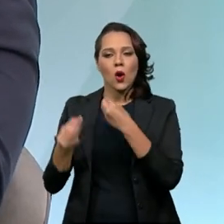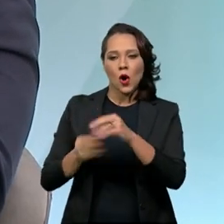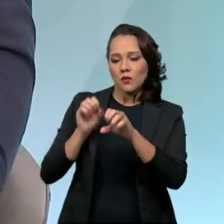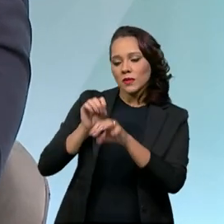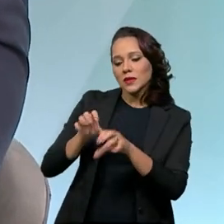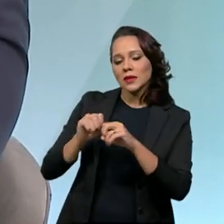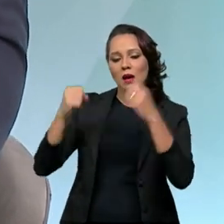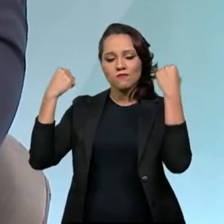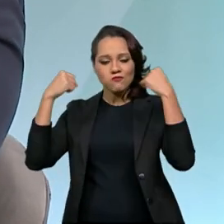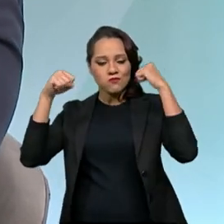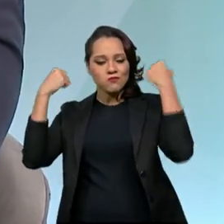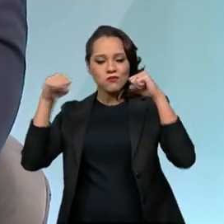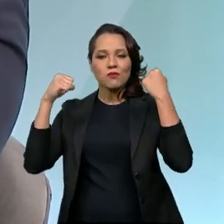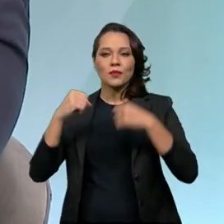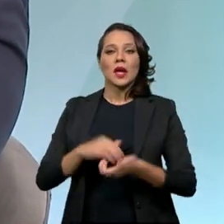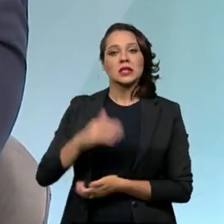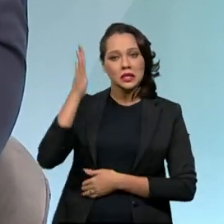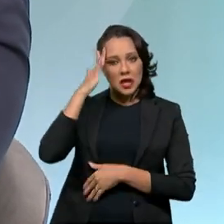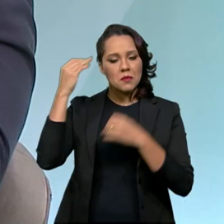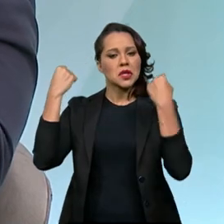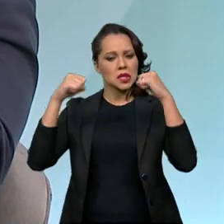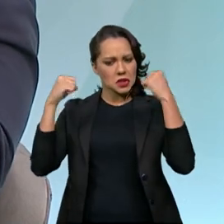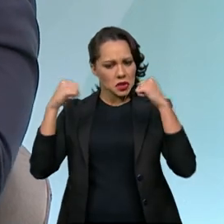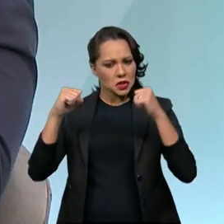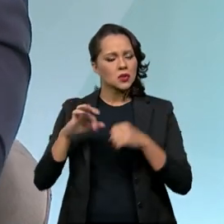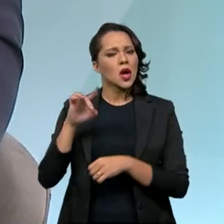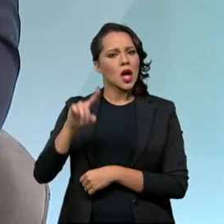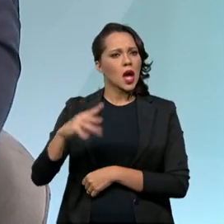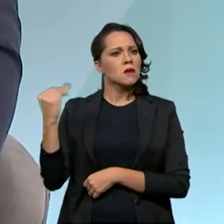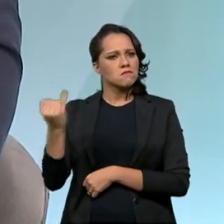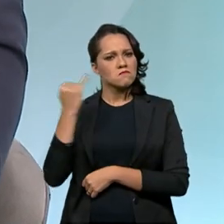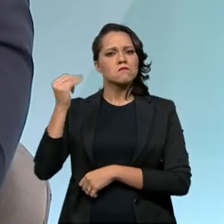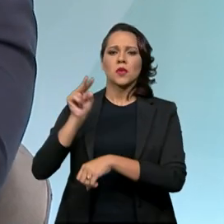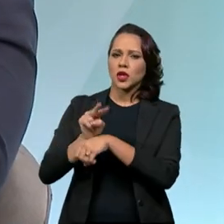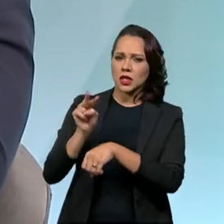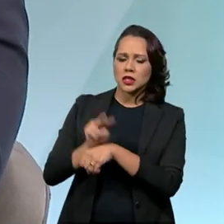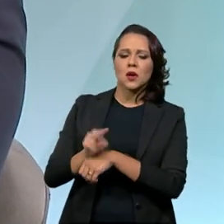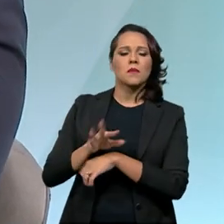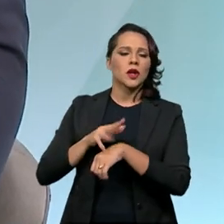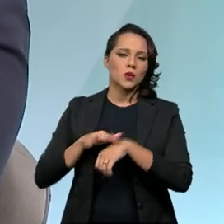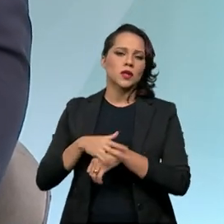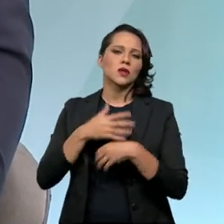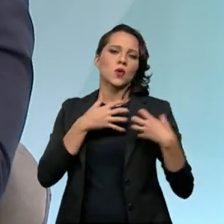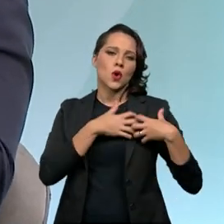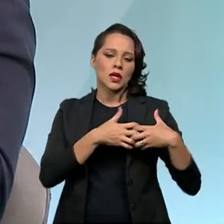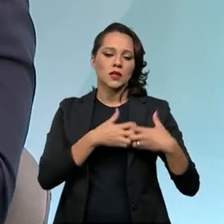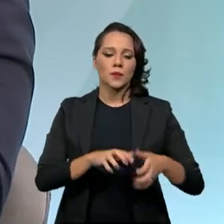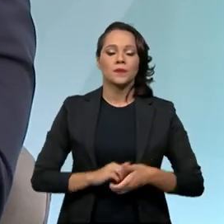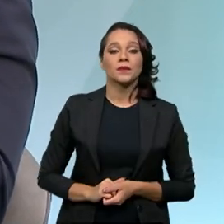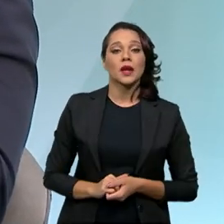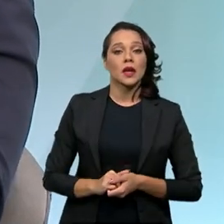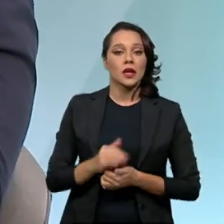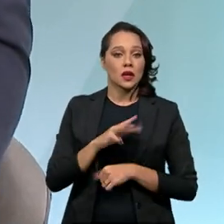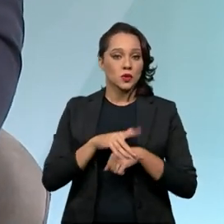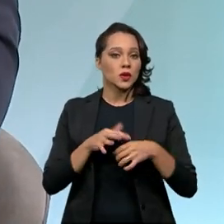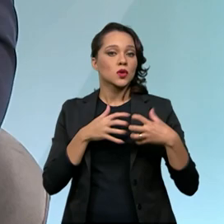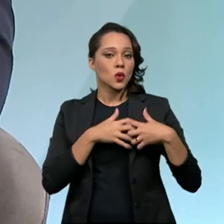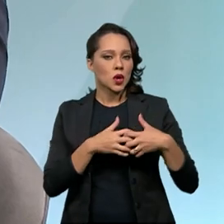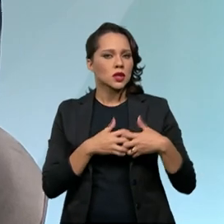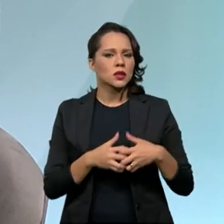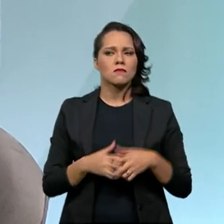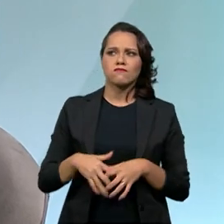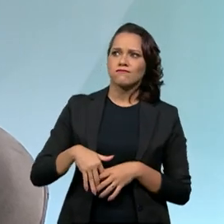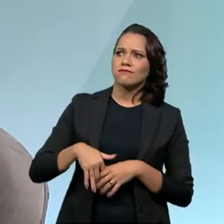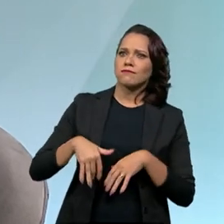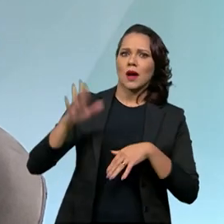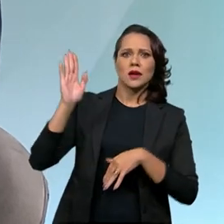de... Exatamente. A gente sabe que o exercício físico é um fator protetor para doenças cardiovasculares. E as doenças cardiovasculares são o